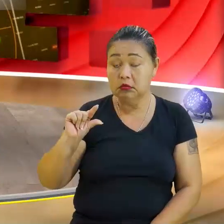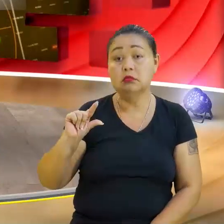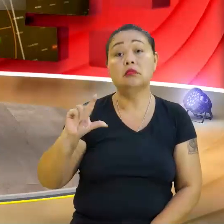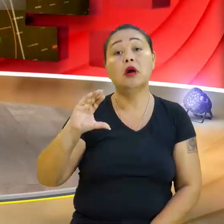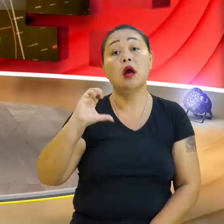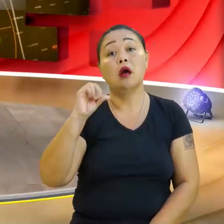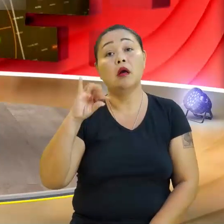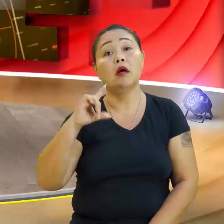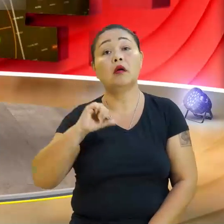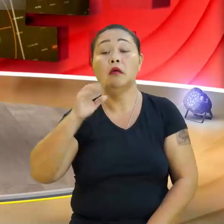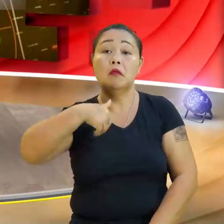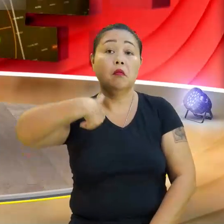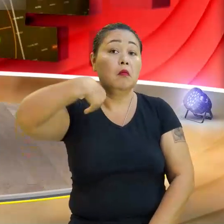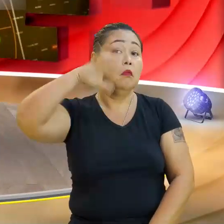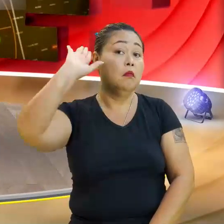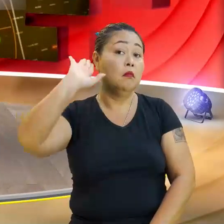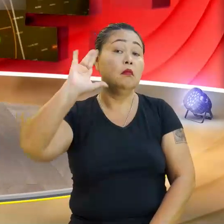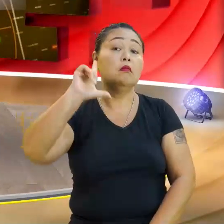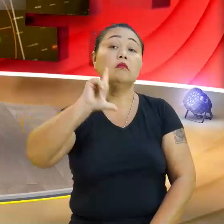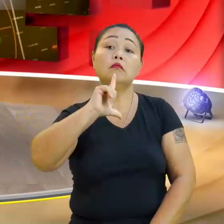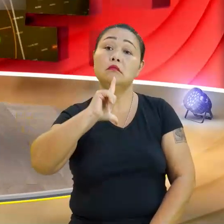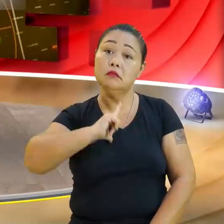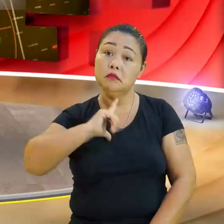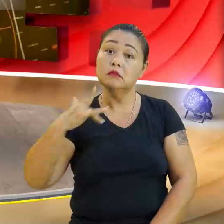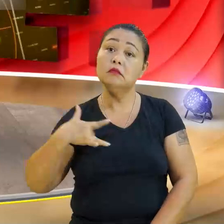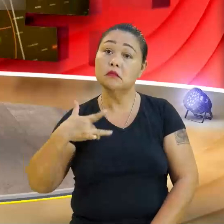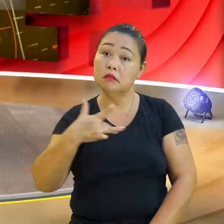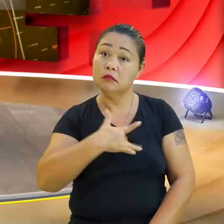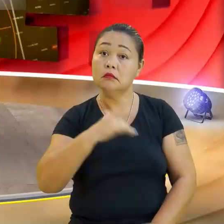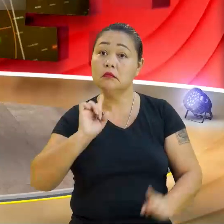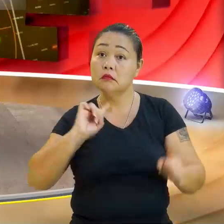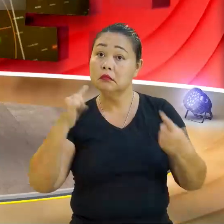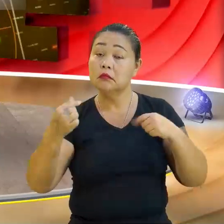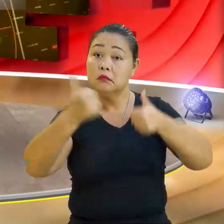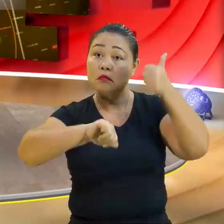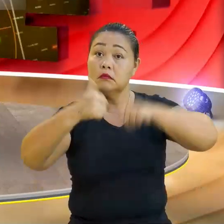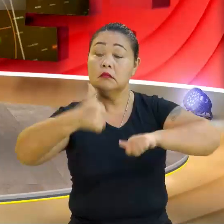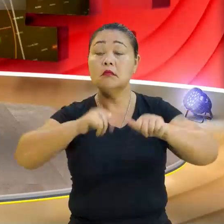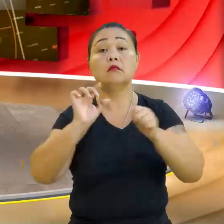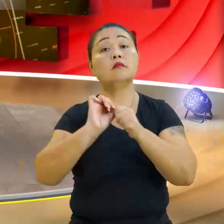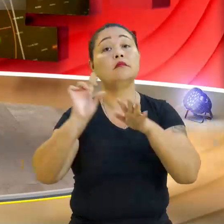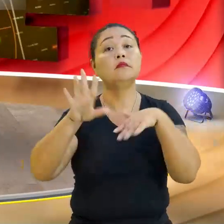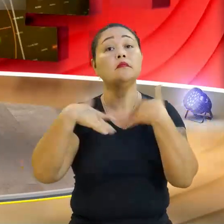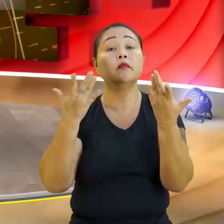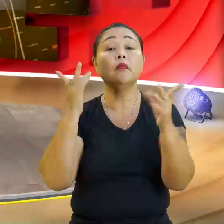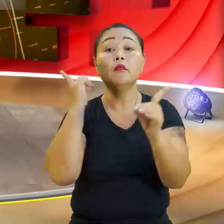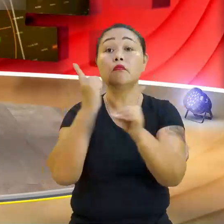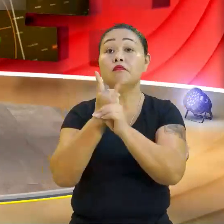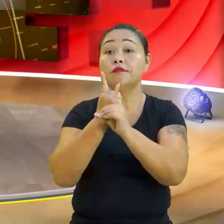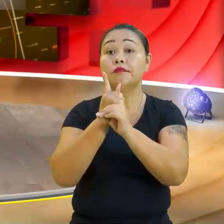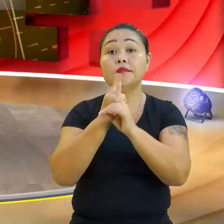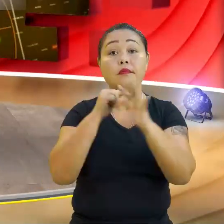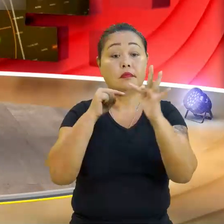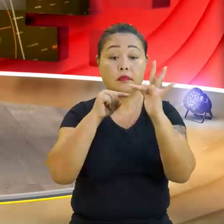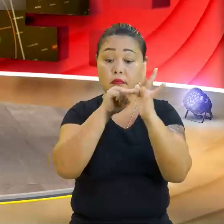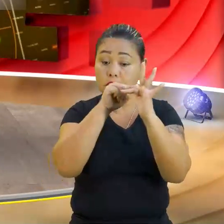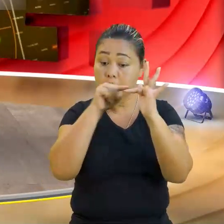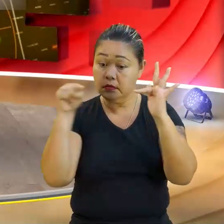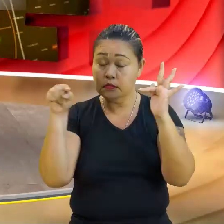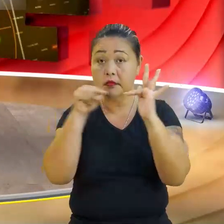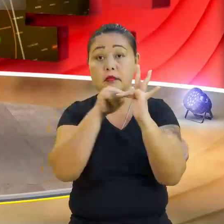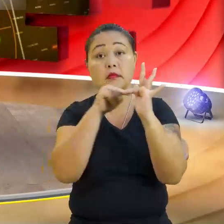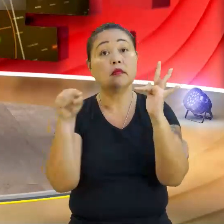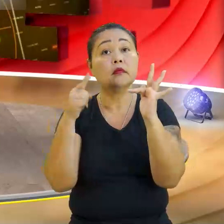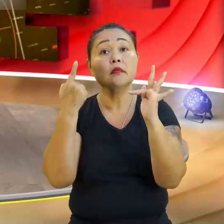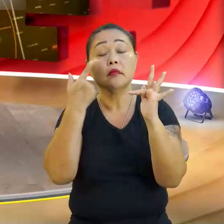significa que tem mais pessoas com saúde. Então, é uma análise diferente. Só que nós não conseguimos encontrar um gráfico linear, né? Porque, assim,